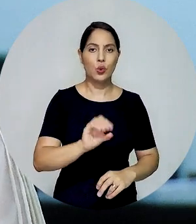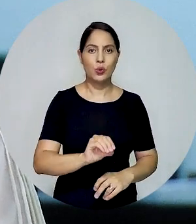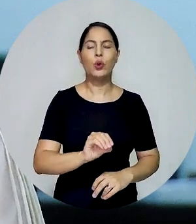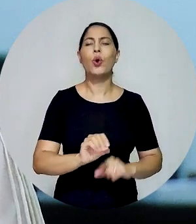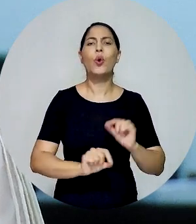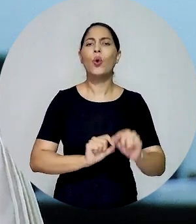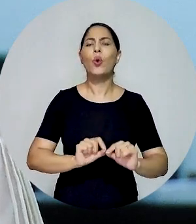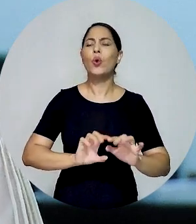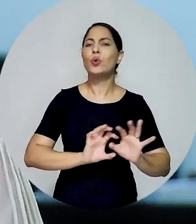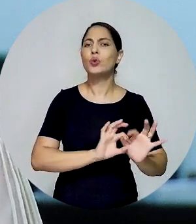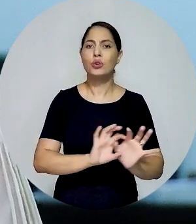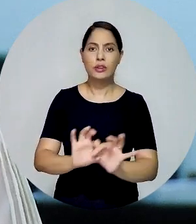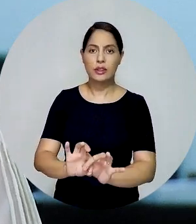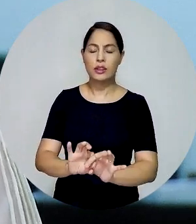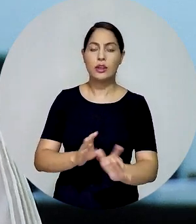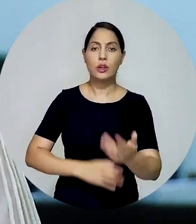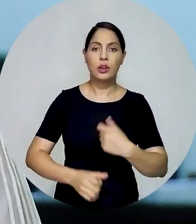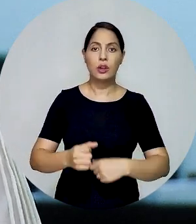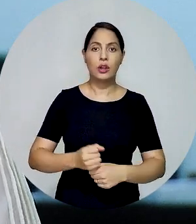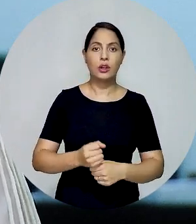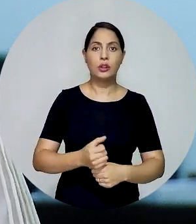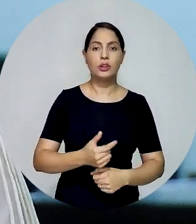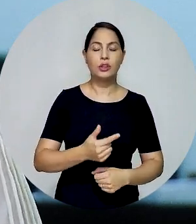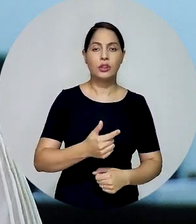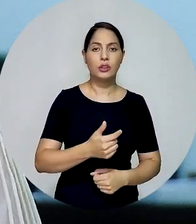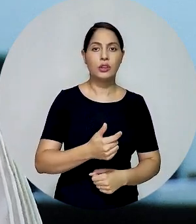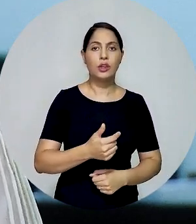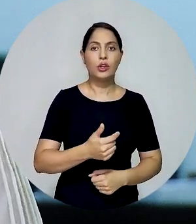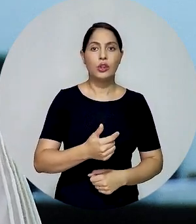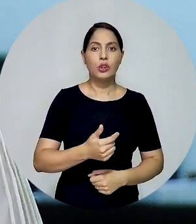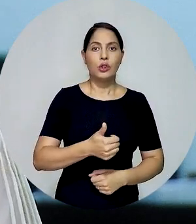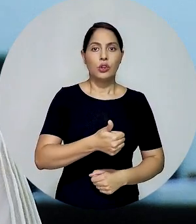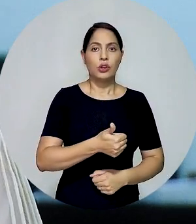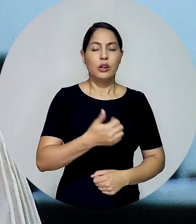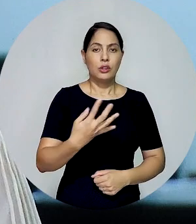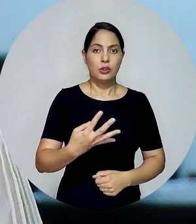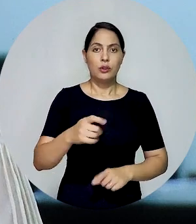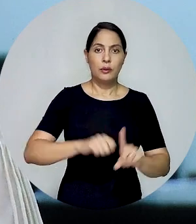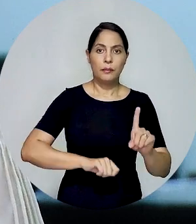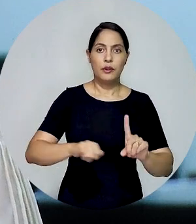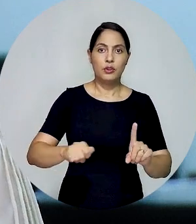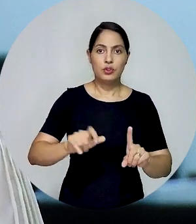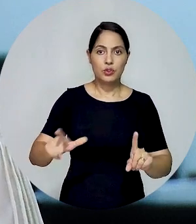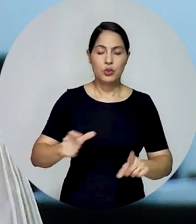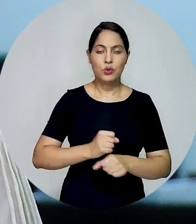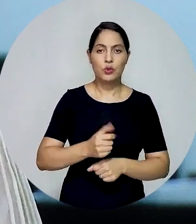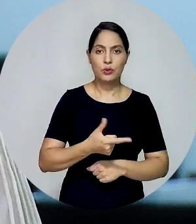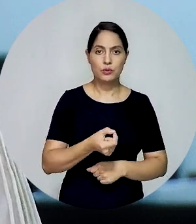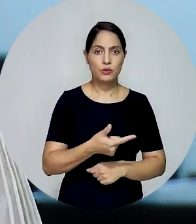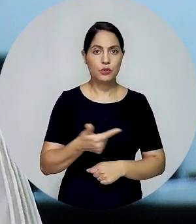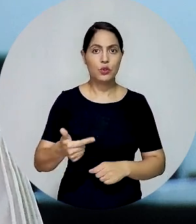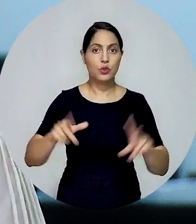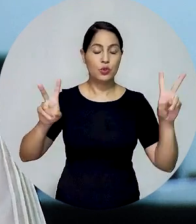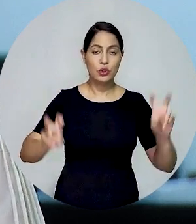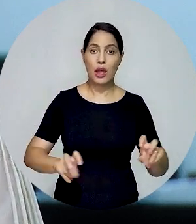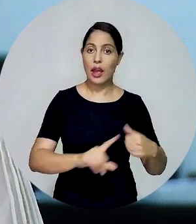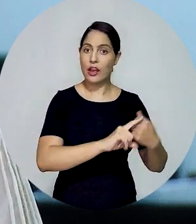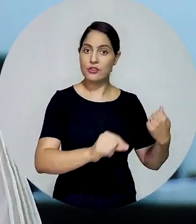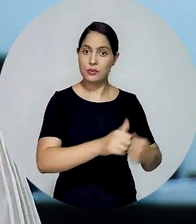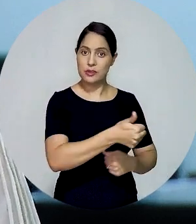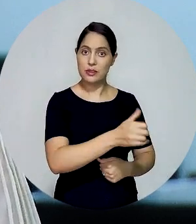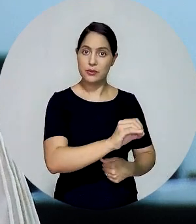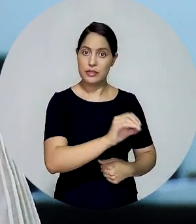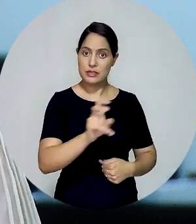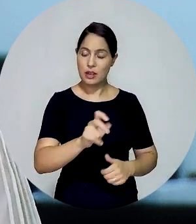surge a partir da Emenda Constitucional 125, de 14 de julho, que altera o artigo 105 da Constituição Federal para